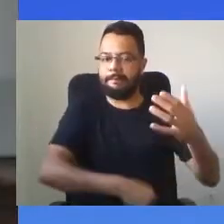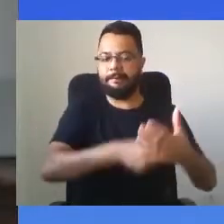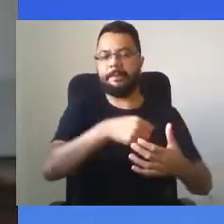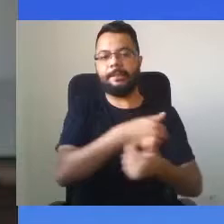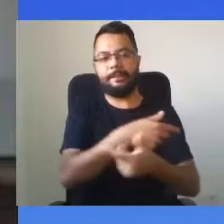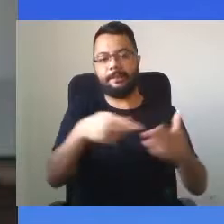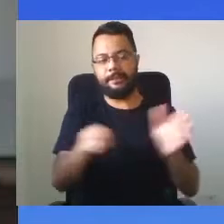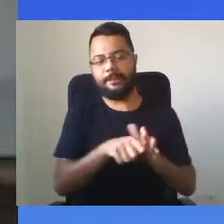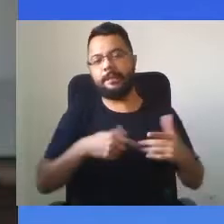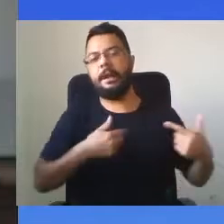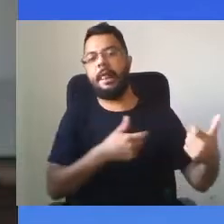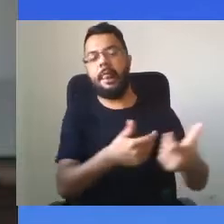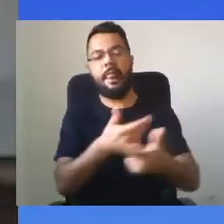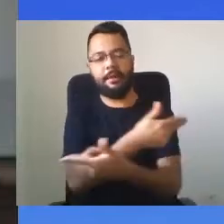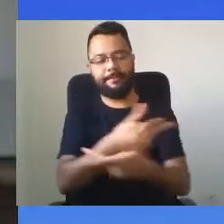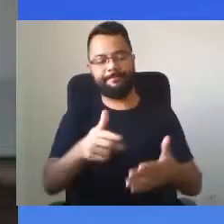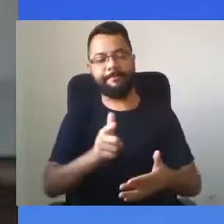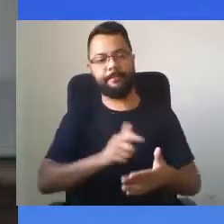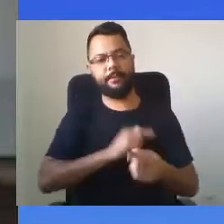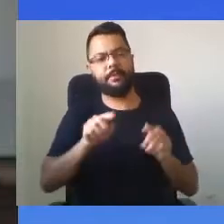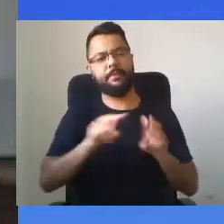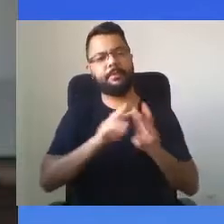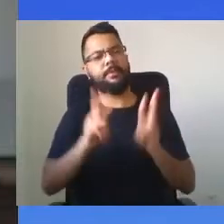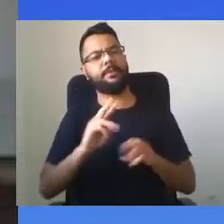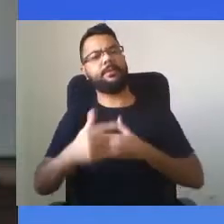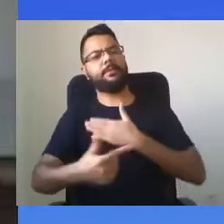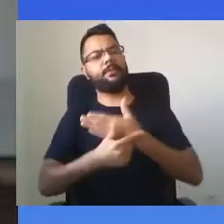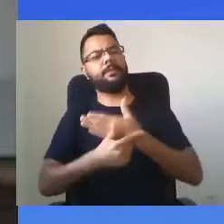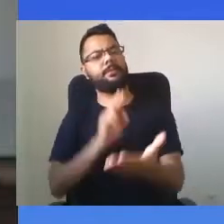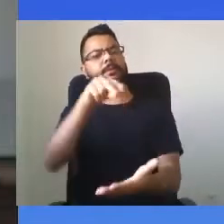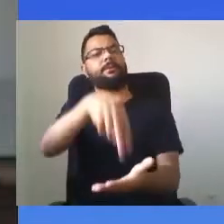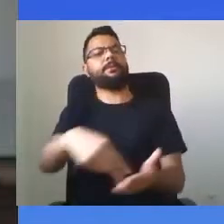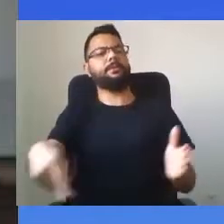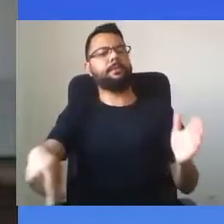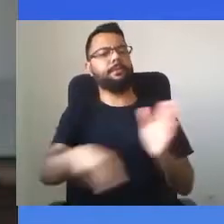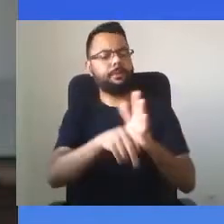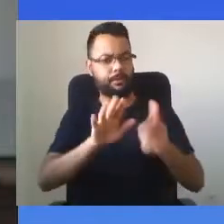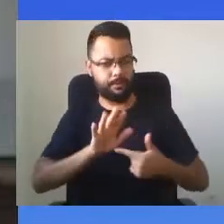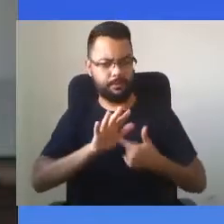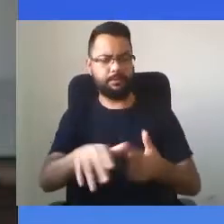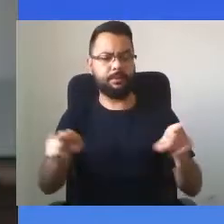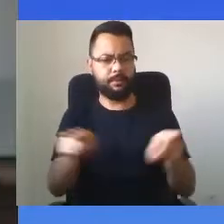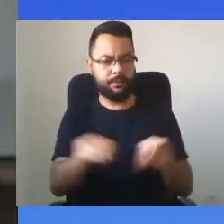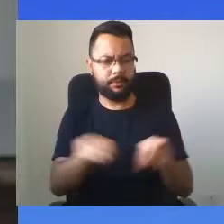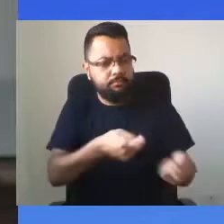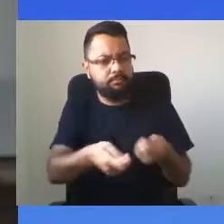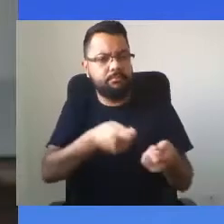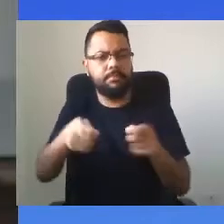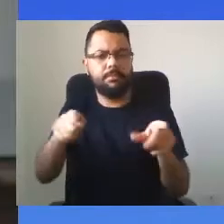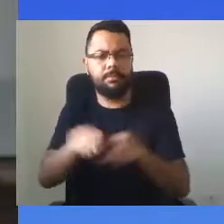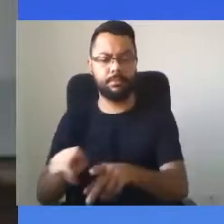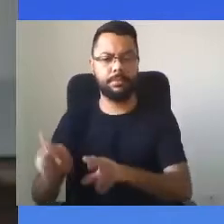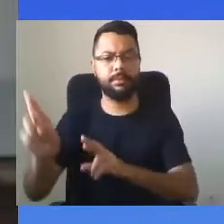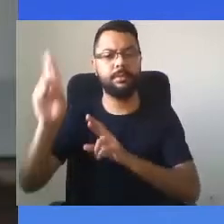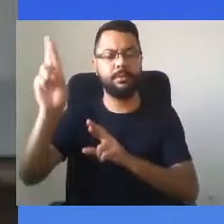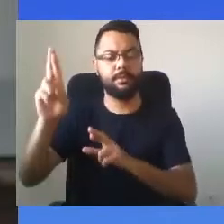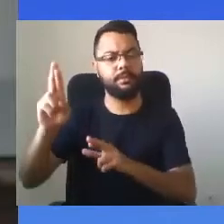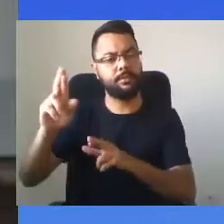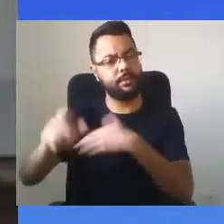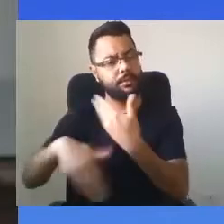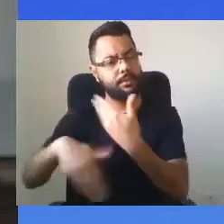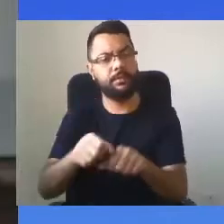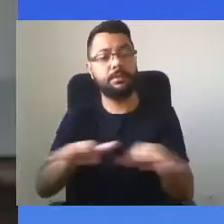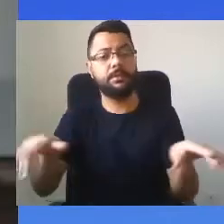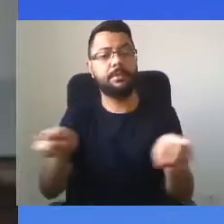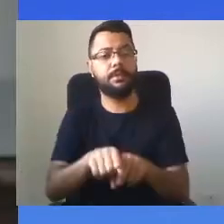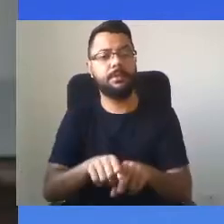social, destacando-se como protagonista e agente articulador da esperança, respondendo à sociedade